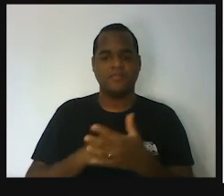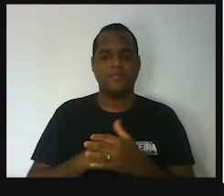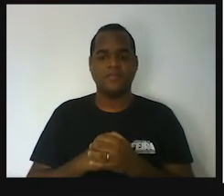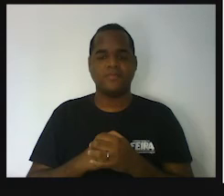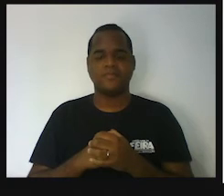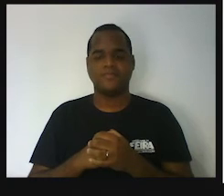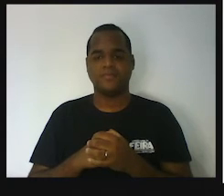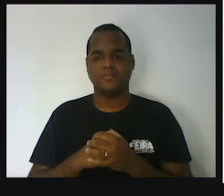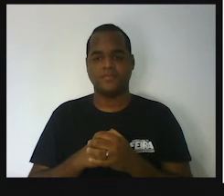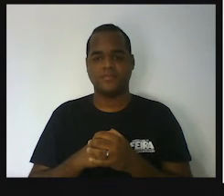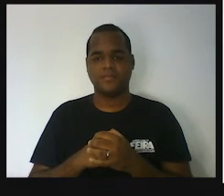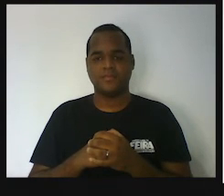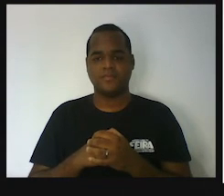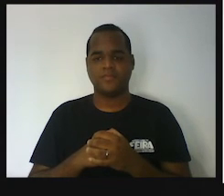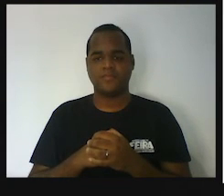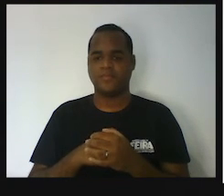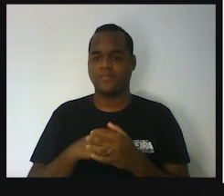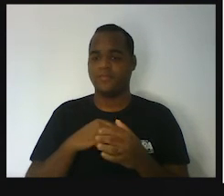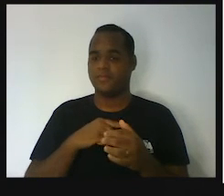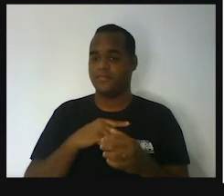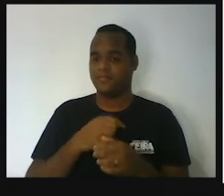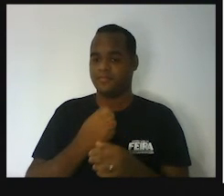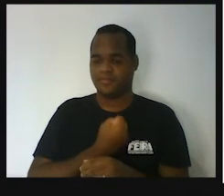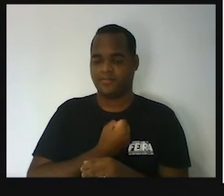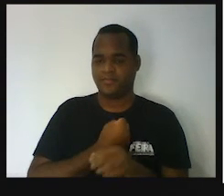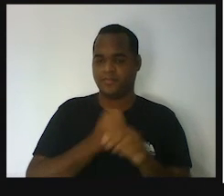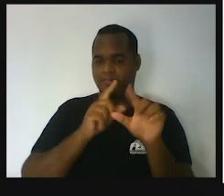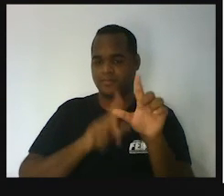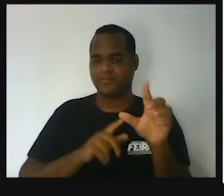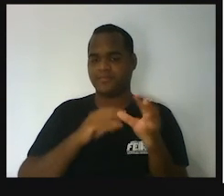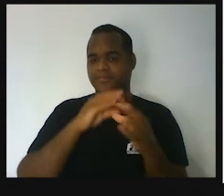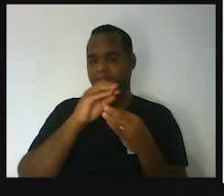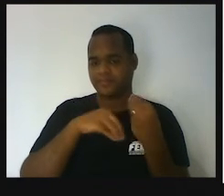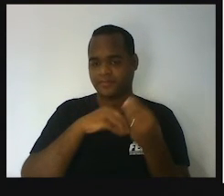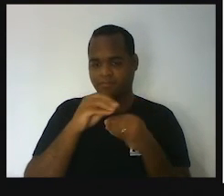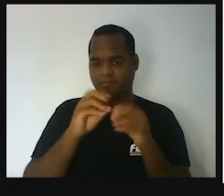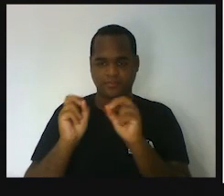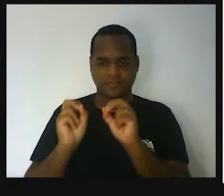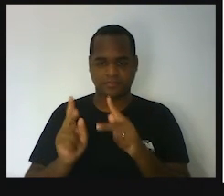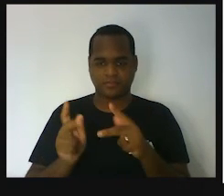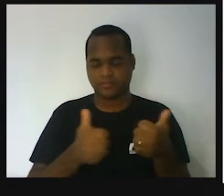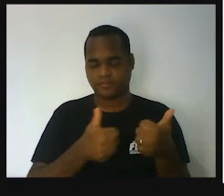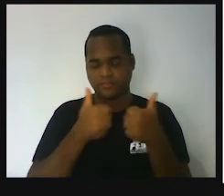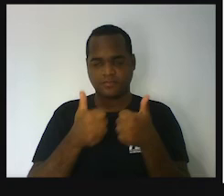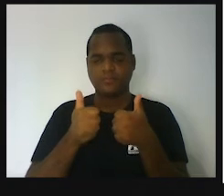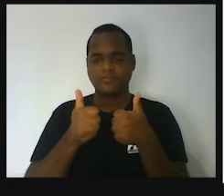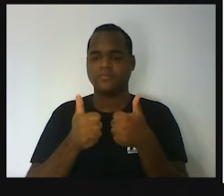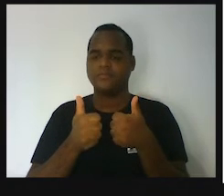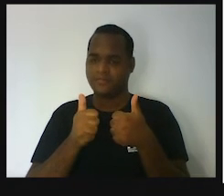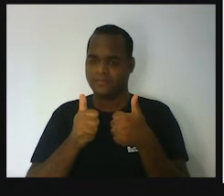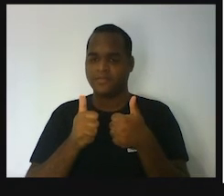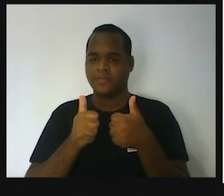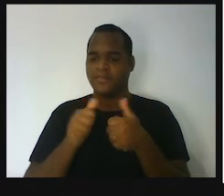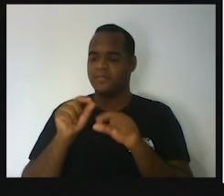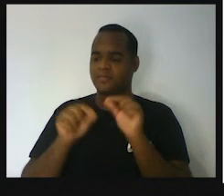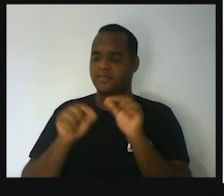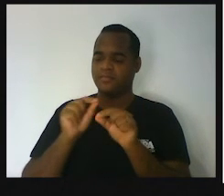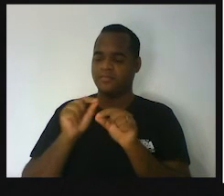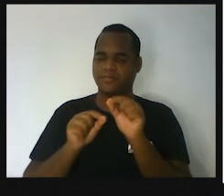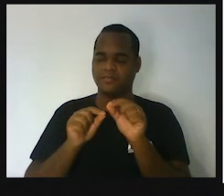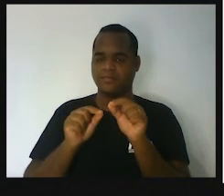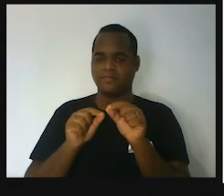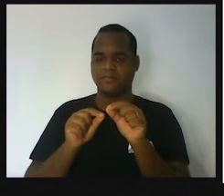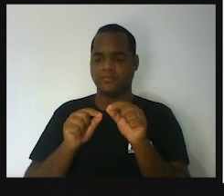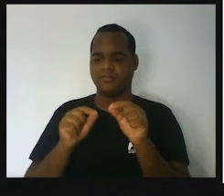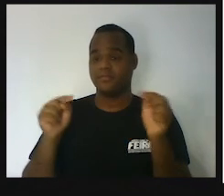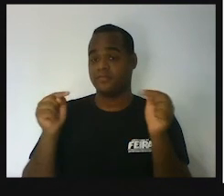incógnita. Tá bom? Beleza, professor. Bacana. O que é isso aí agora? Isso aqui